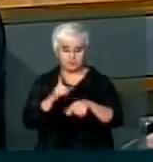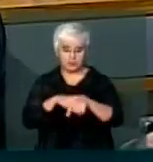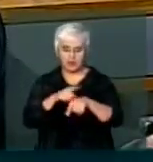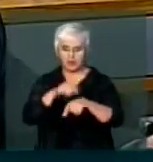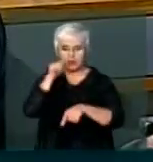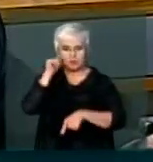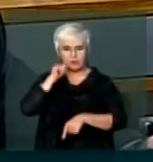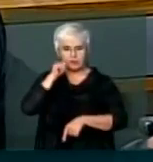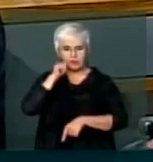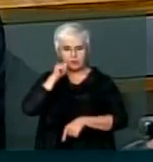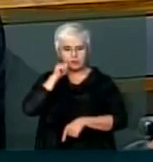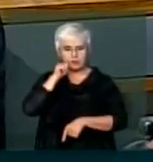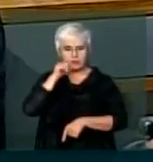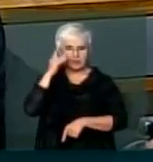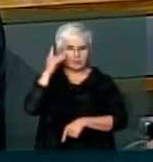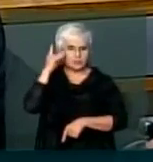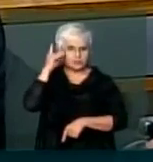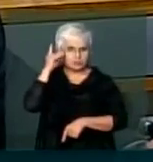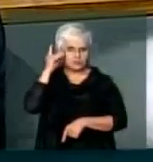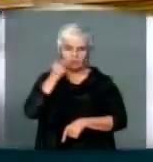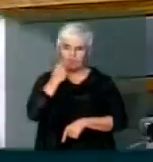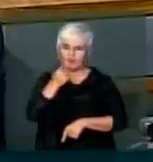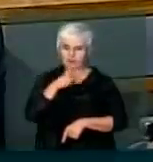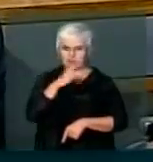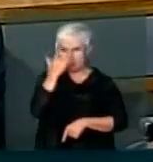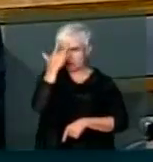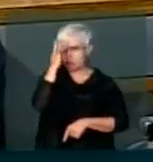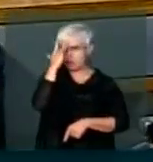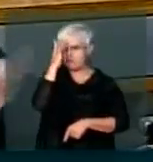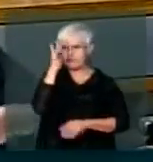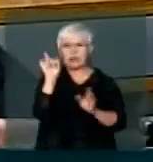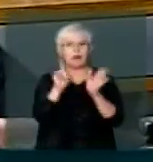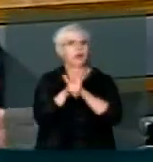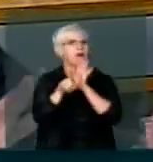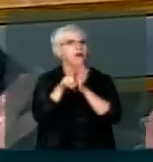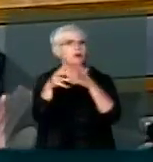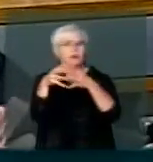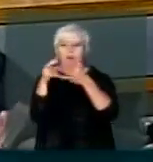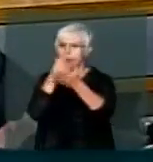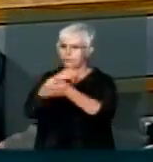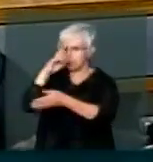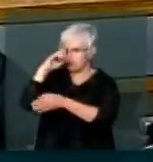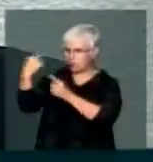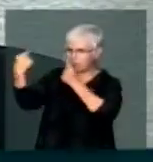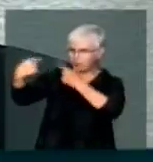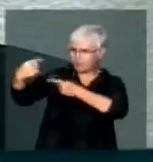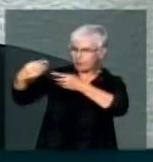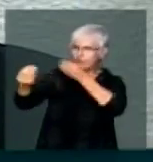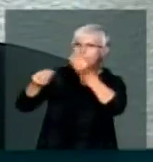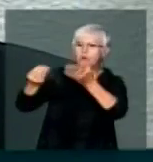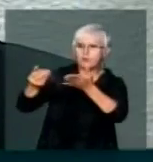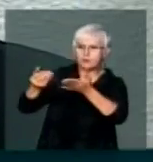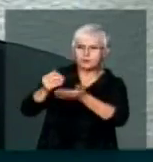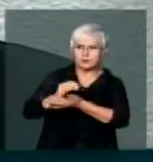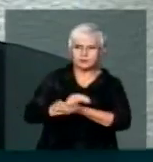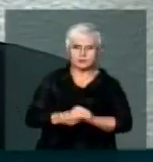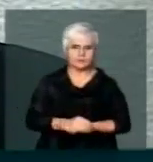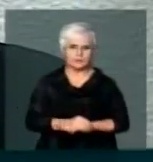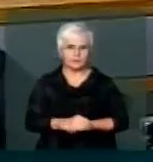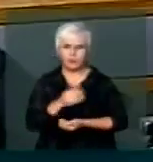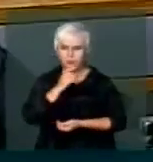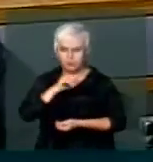dizendo eu não teria aprovado se eu tivesse mais informações ela põe em xeque a postura de Vossa Senhoria isso está claro Não, ela...